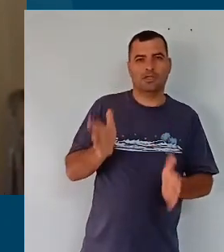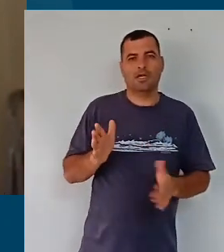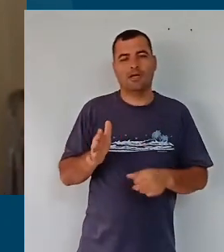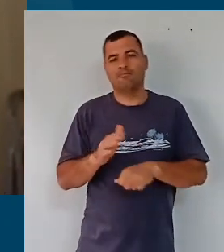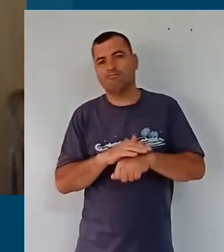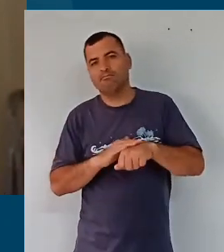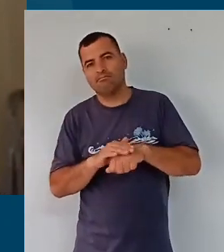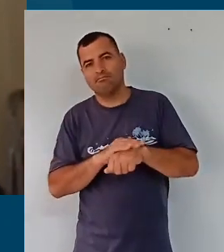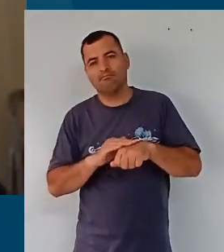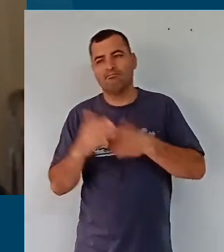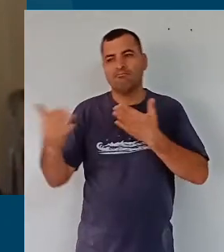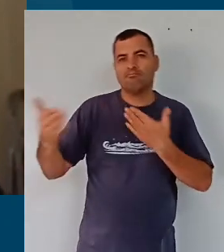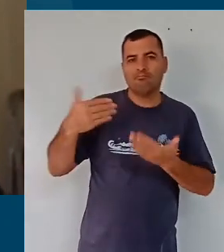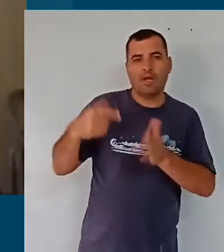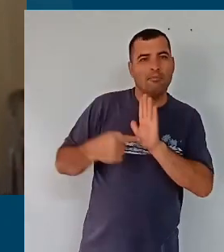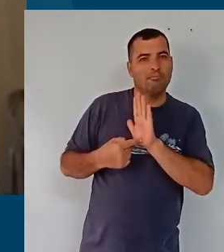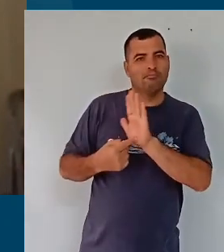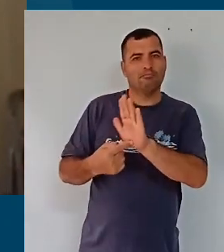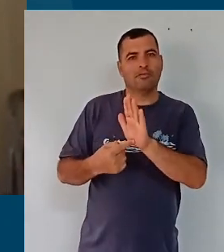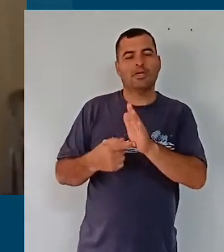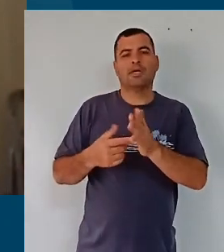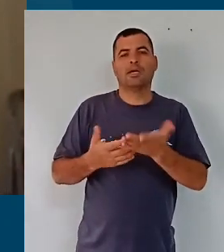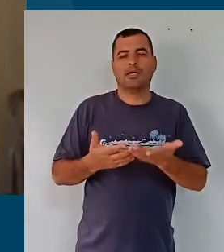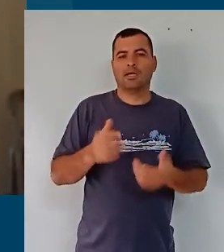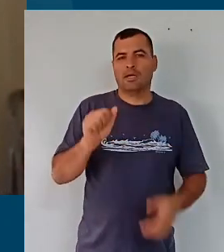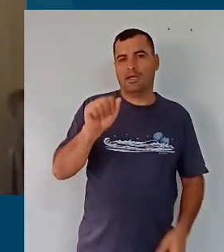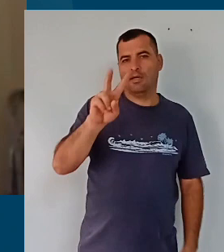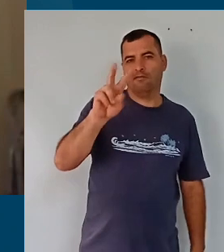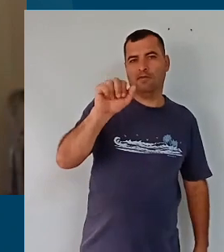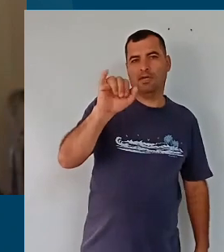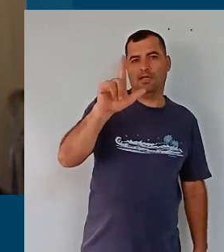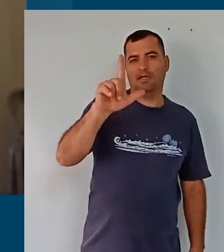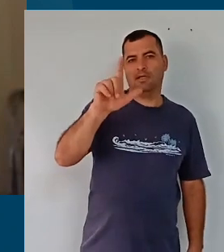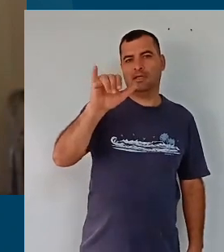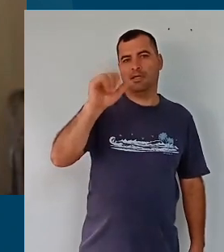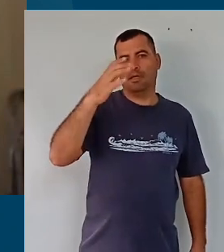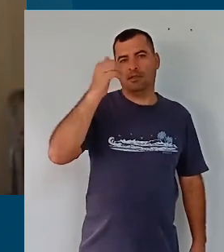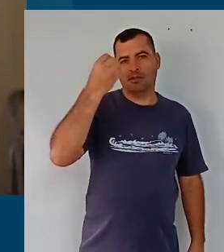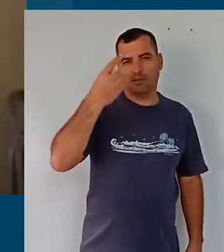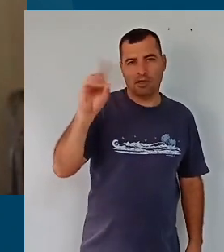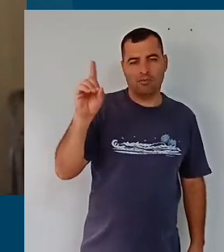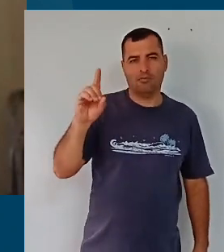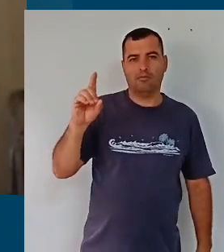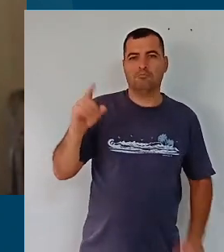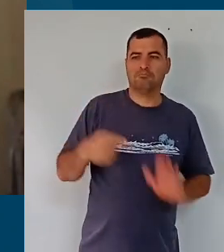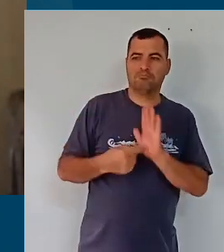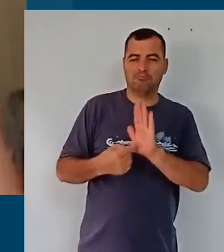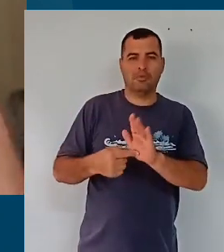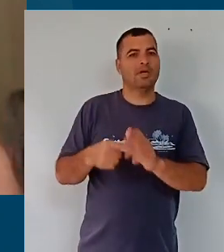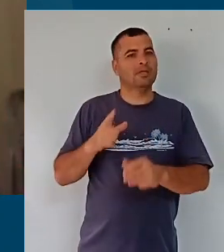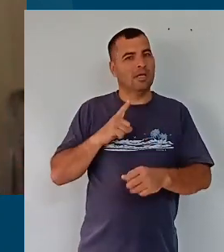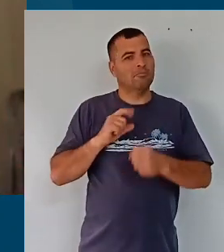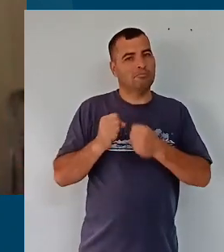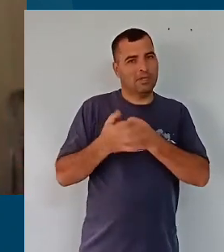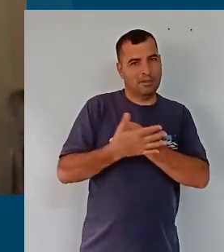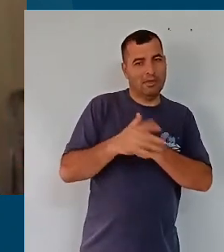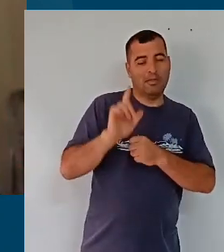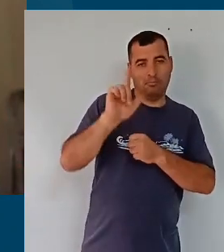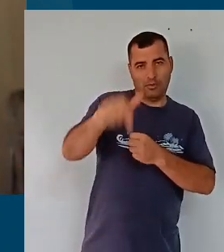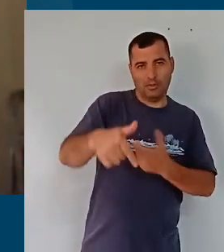fizemos uma apresentação da avaliação diagnóstica da rede municipal pós-pandemia, traçamos algumas